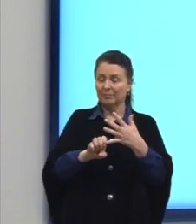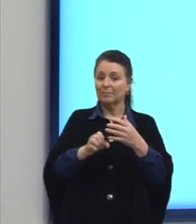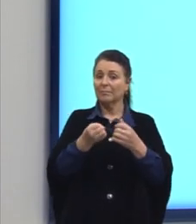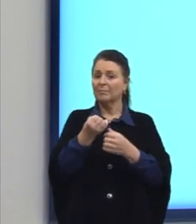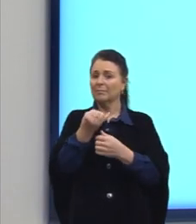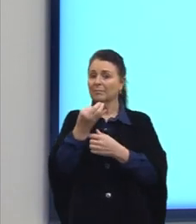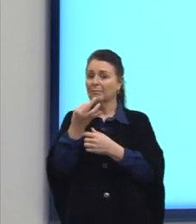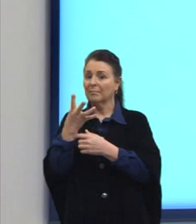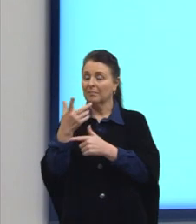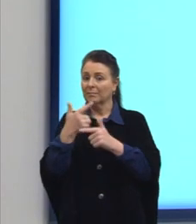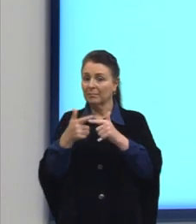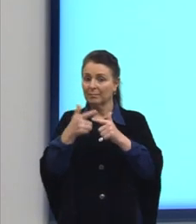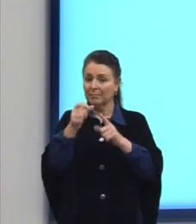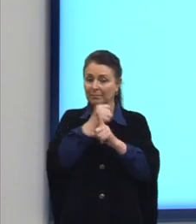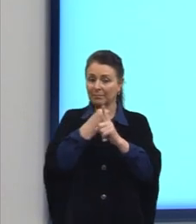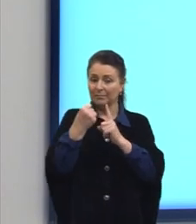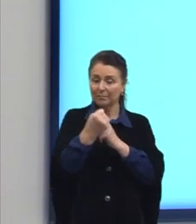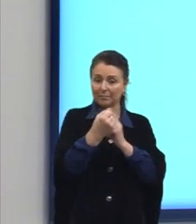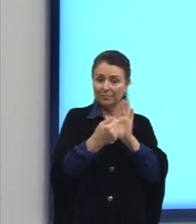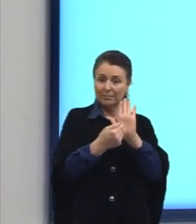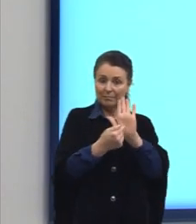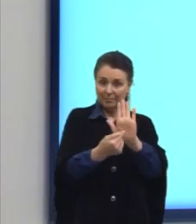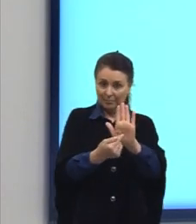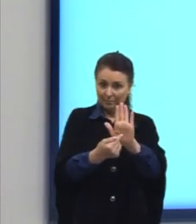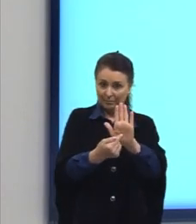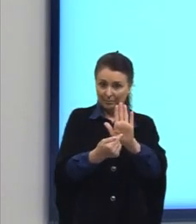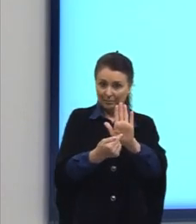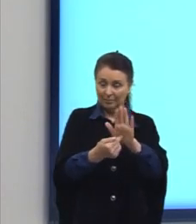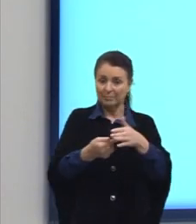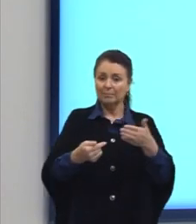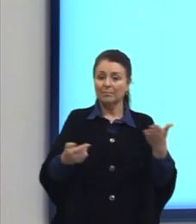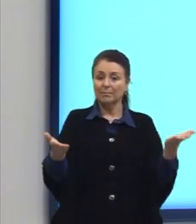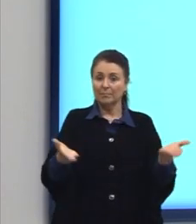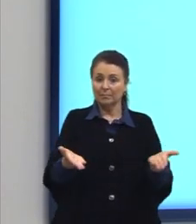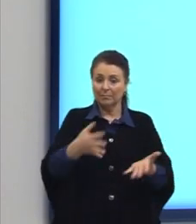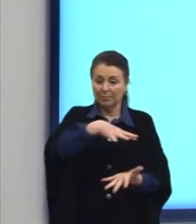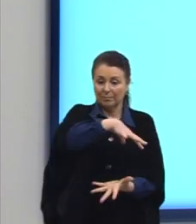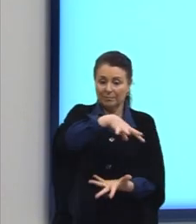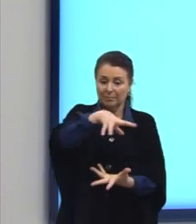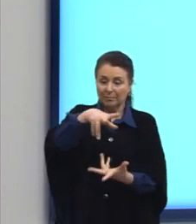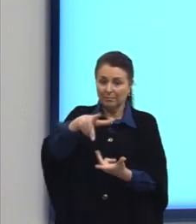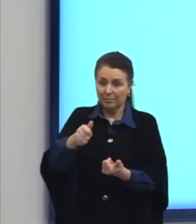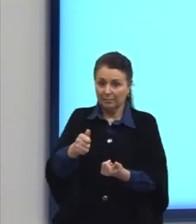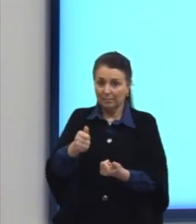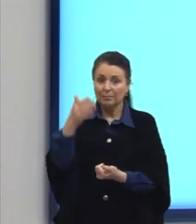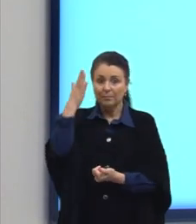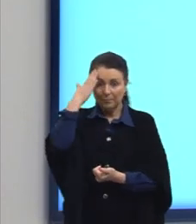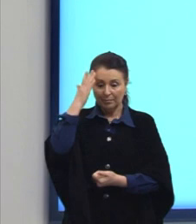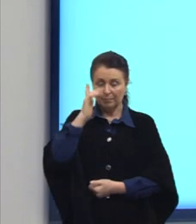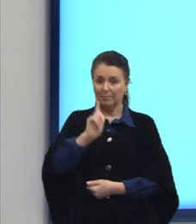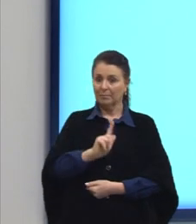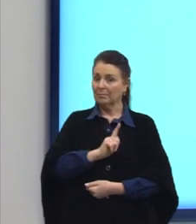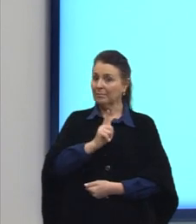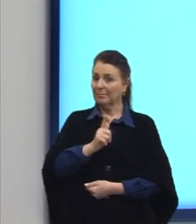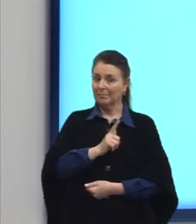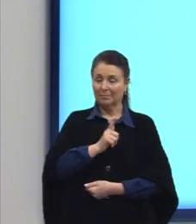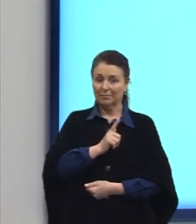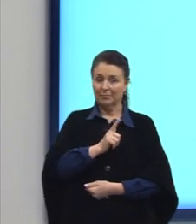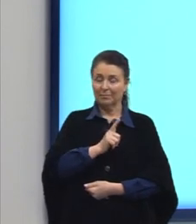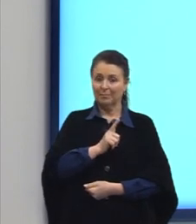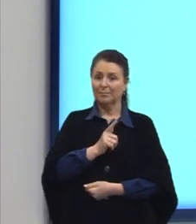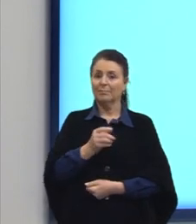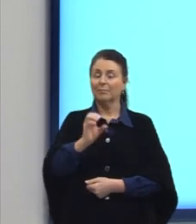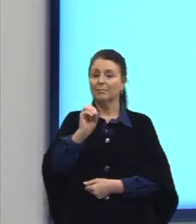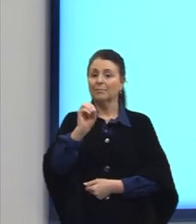dos problemas sociais apresentados, aliás, presentes no mundo. Se a gente sabe gramática, a gente sabe que são